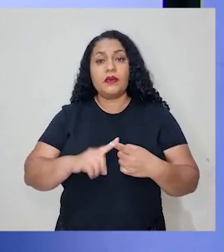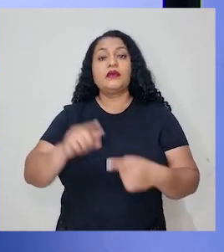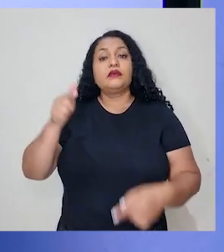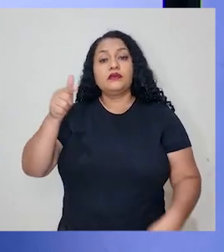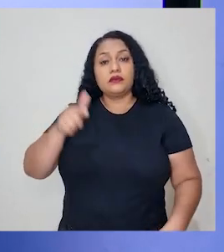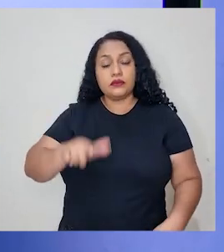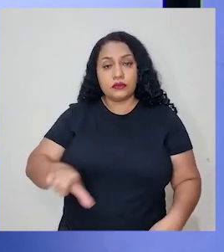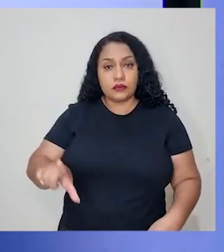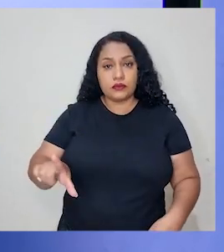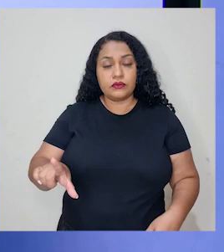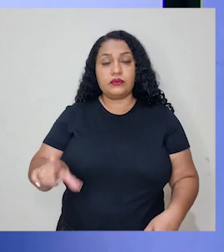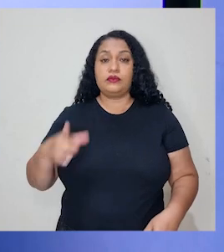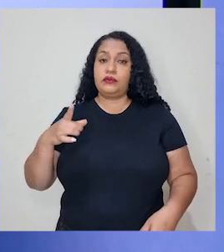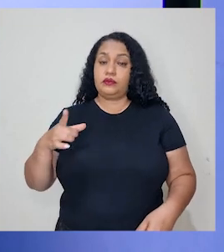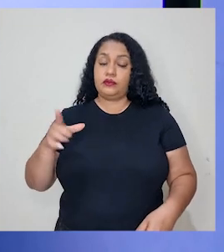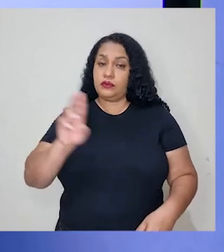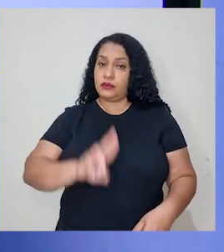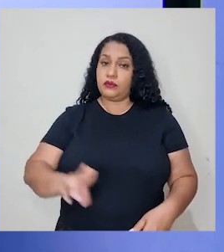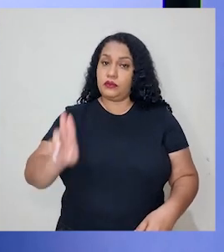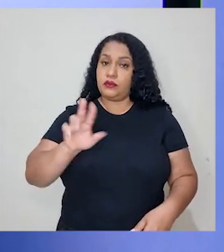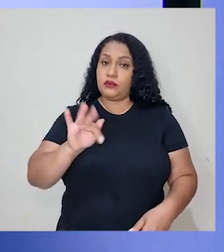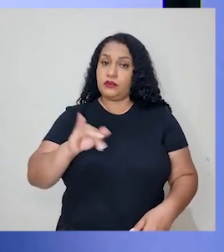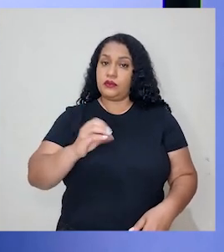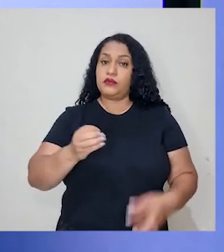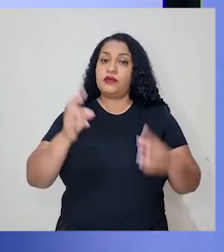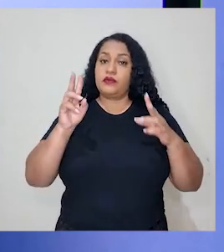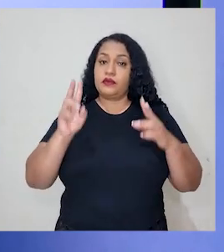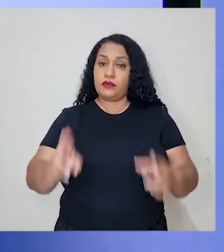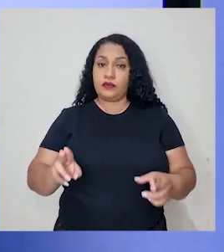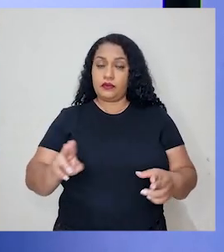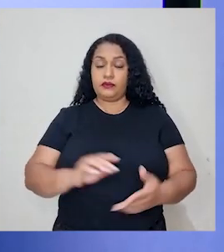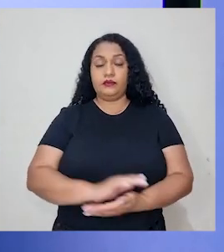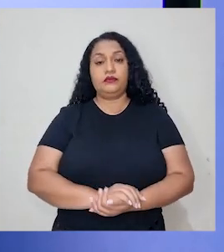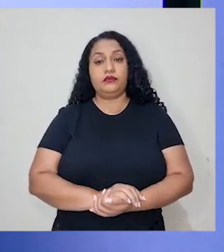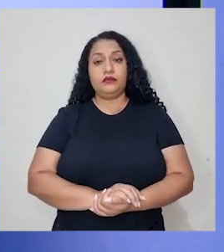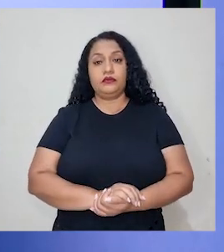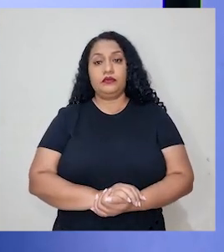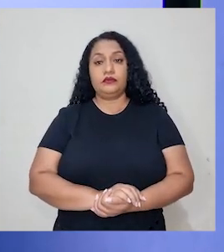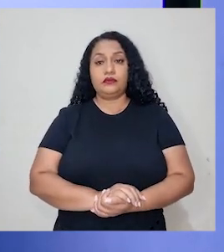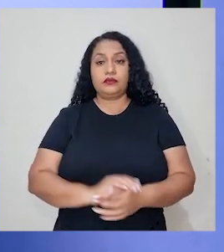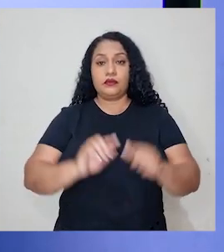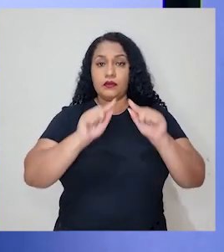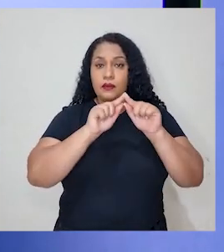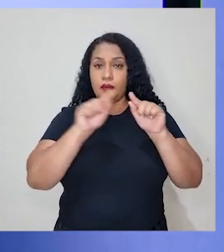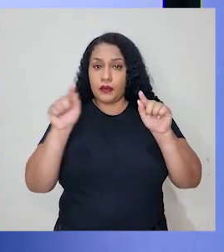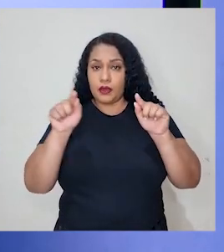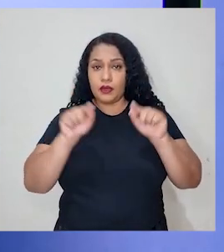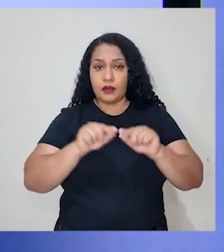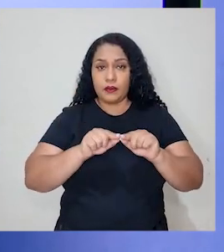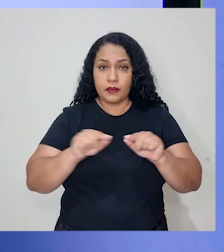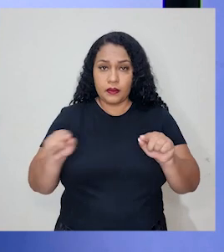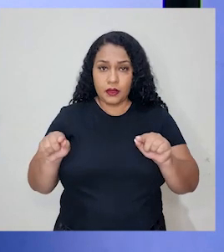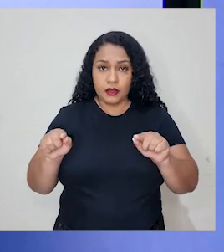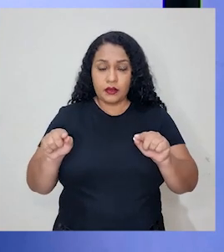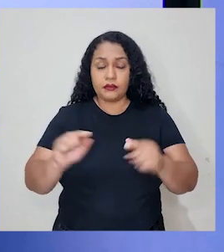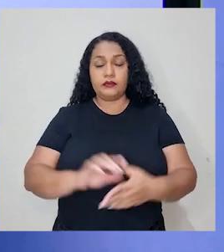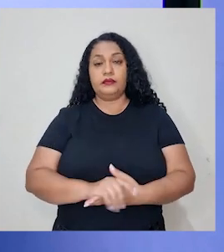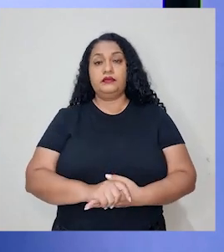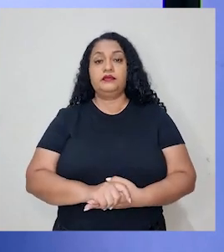novamente, estamos usando a mesma quantidade de fio. Então, vamos ter que multiplicar reto, porque é uma proporção